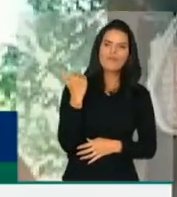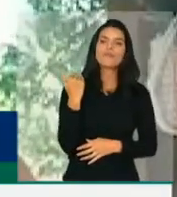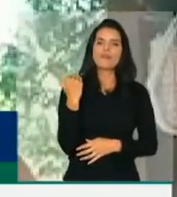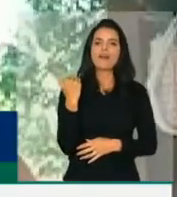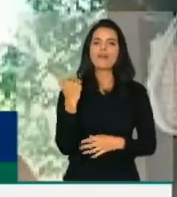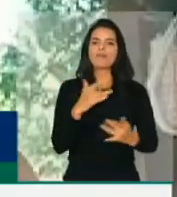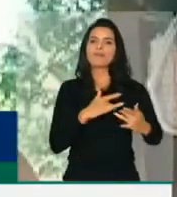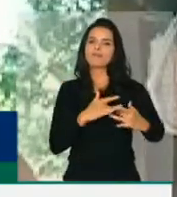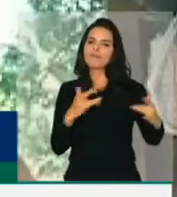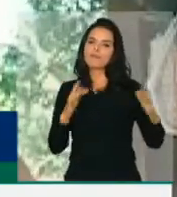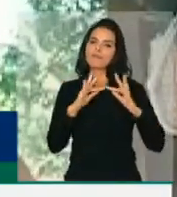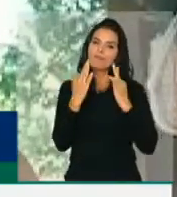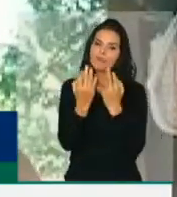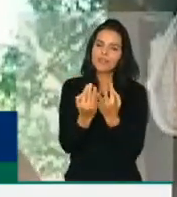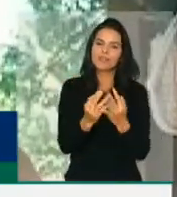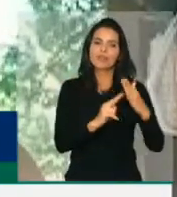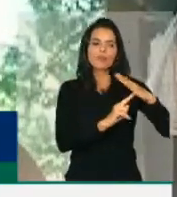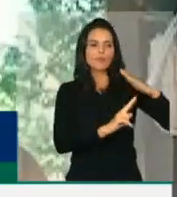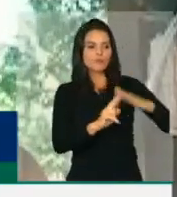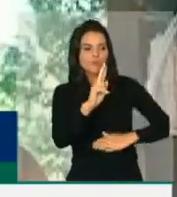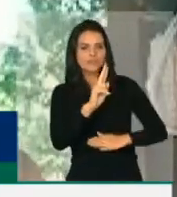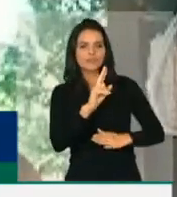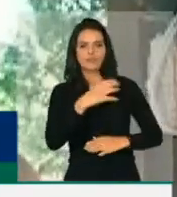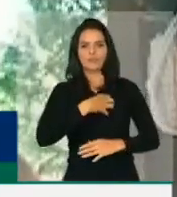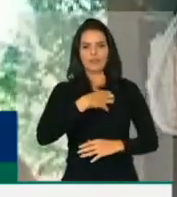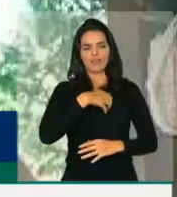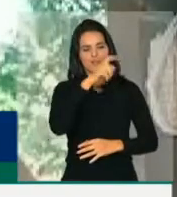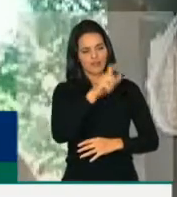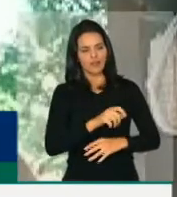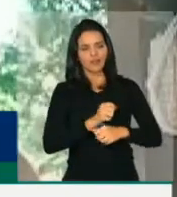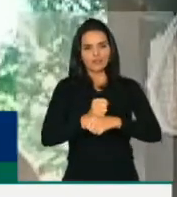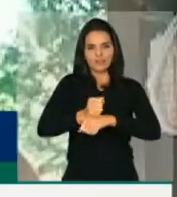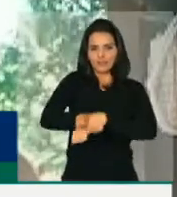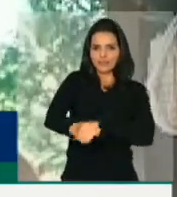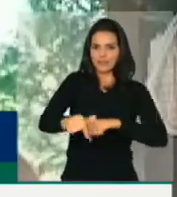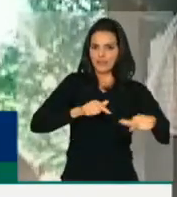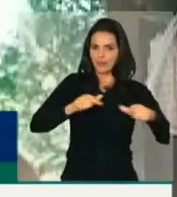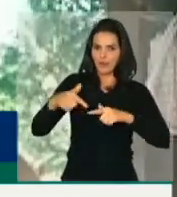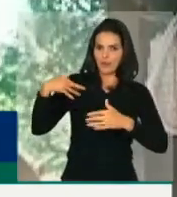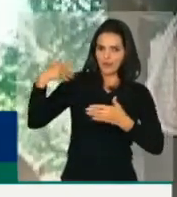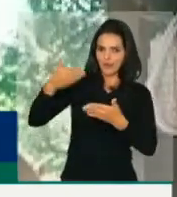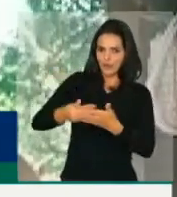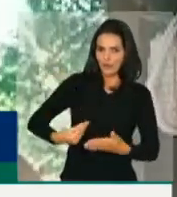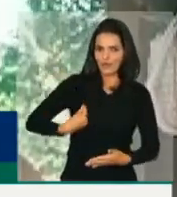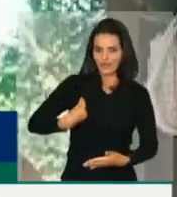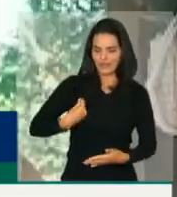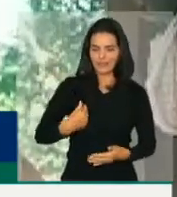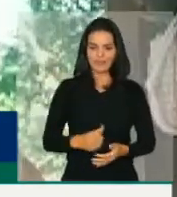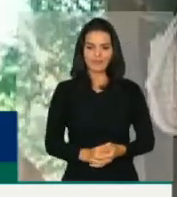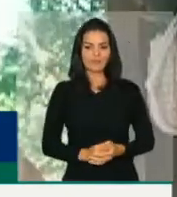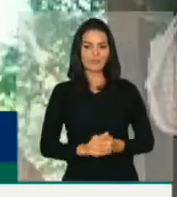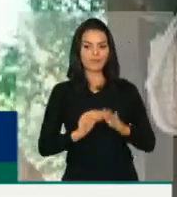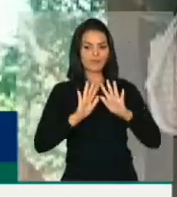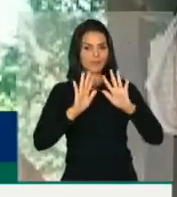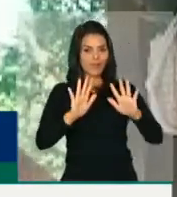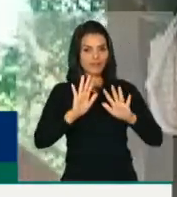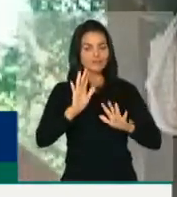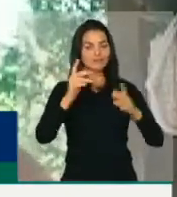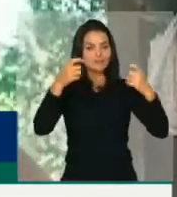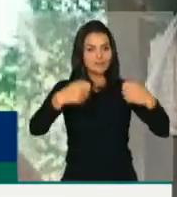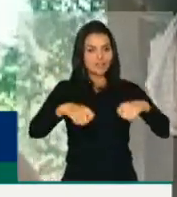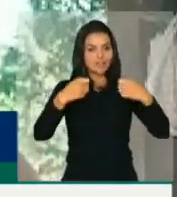Universidade da Bahia, a quem ele dedicou toda a sua vida. Mas, senhor presidente, não posso encerrar essa fala sem me juntar